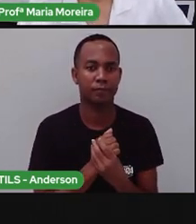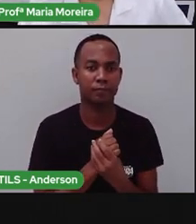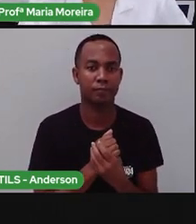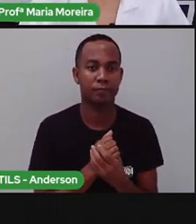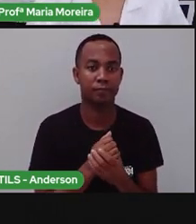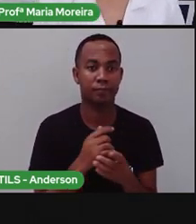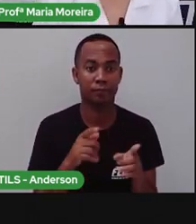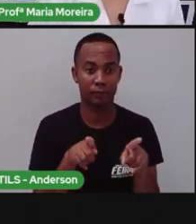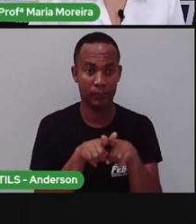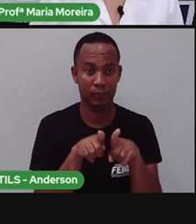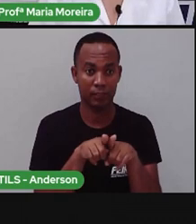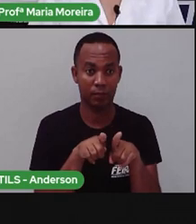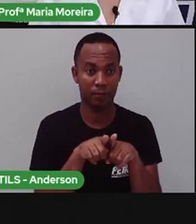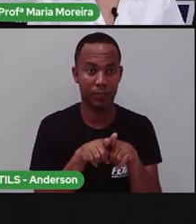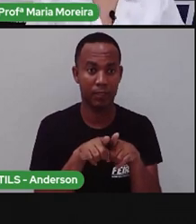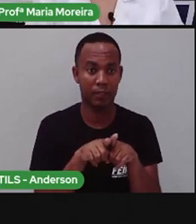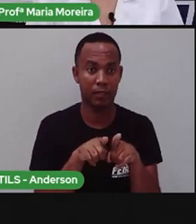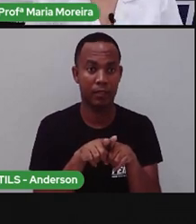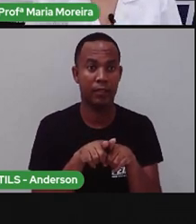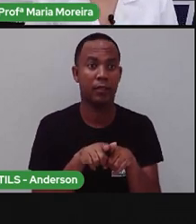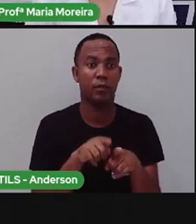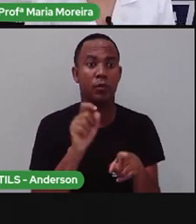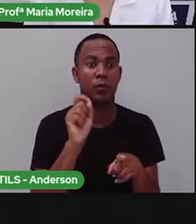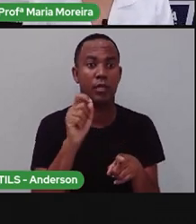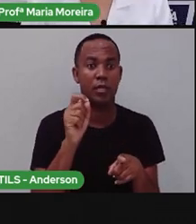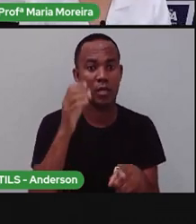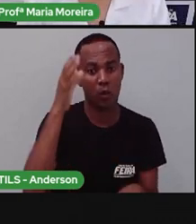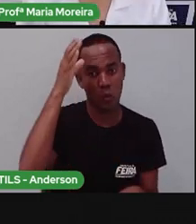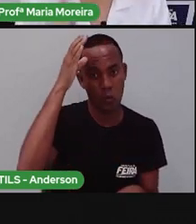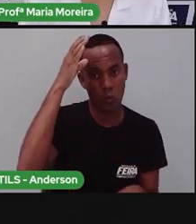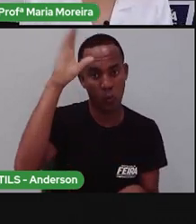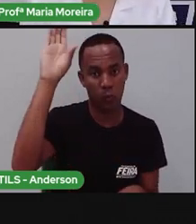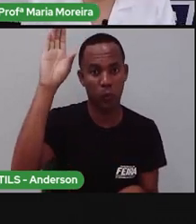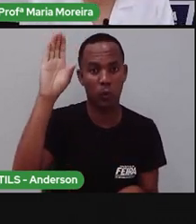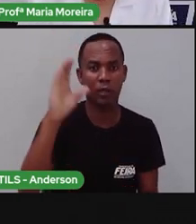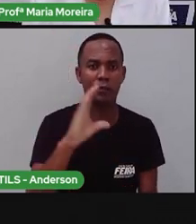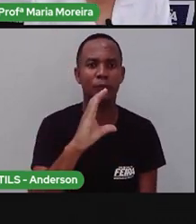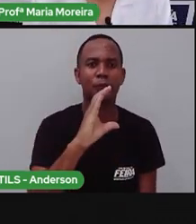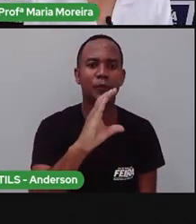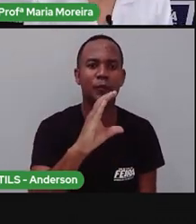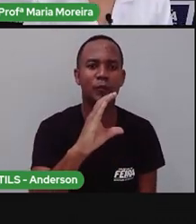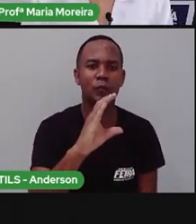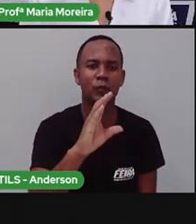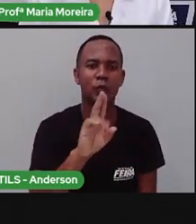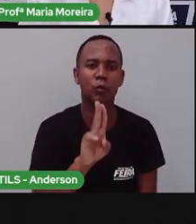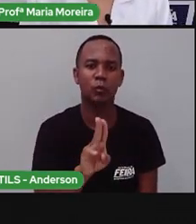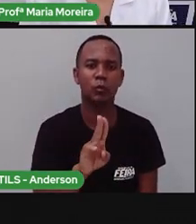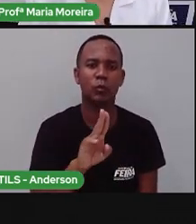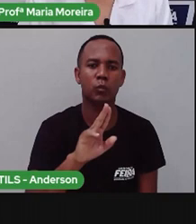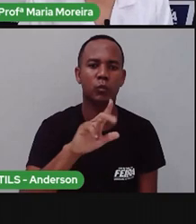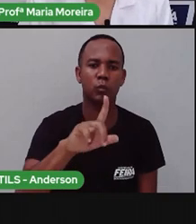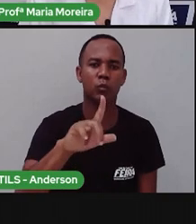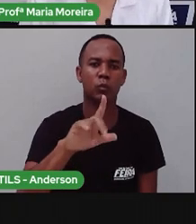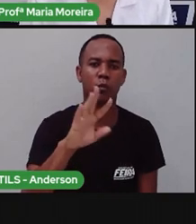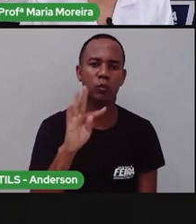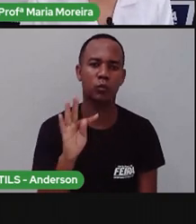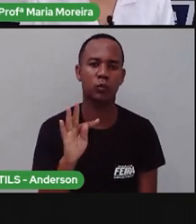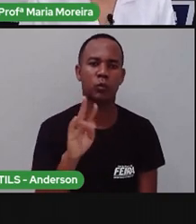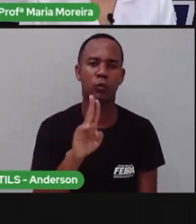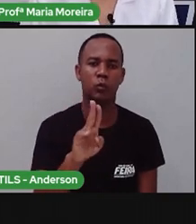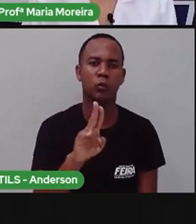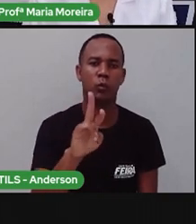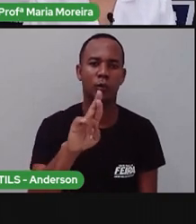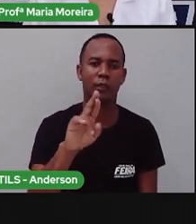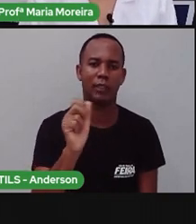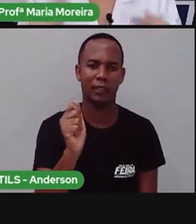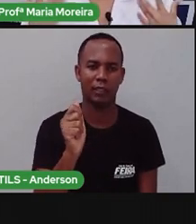E aí também eu tenho o quê? O homem, ele tem cultura. Lembra que na aula passada, acho que foi na aula passada, que a PRO falou com vocês sobre...